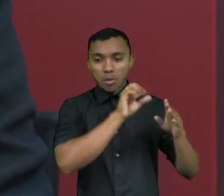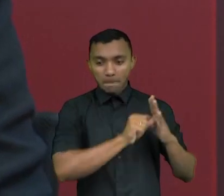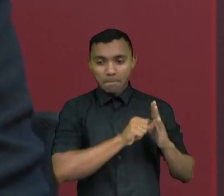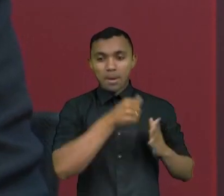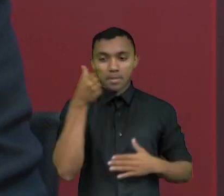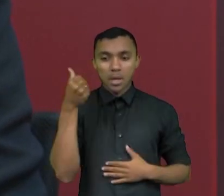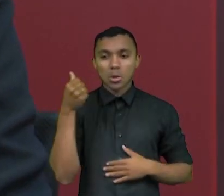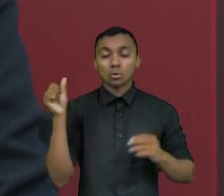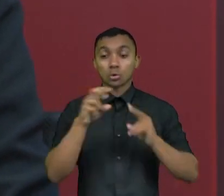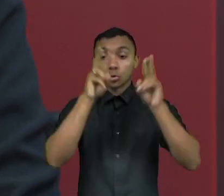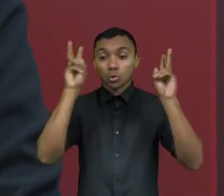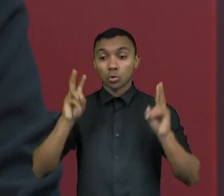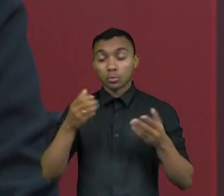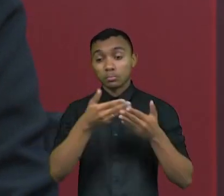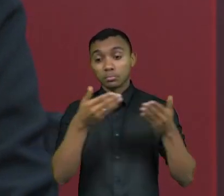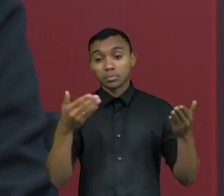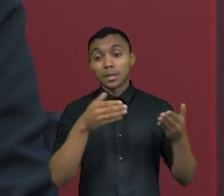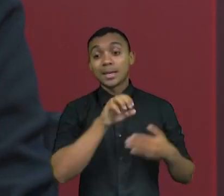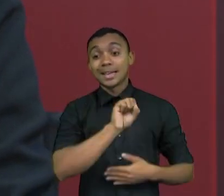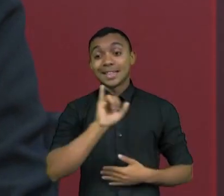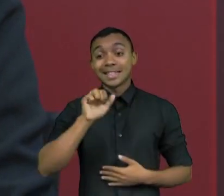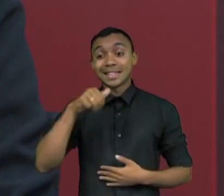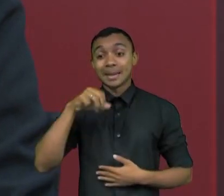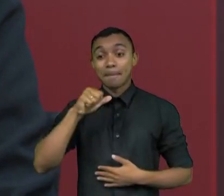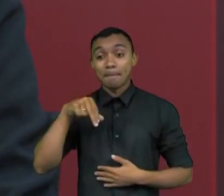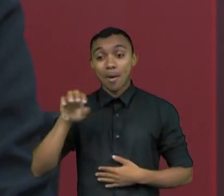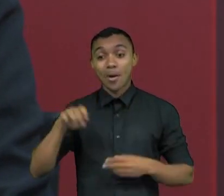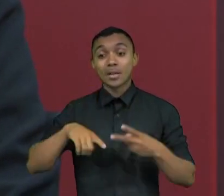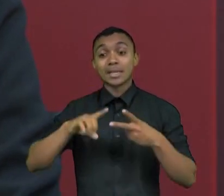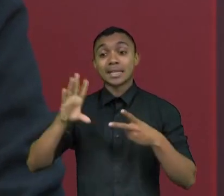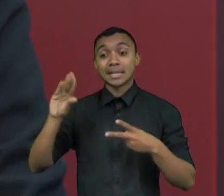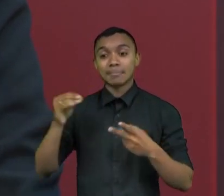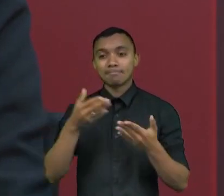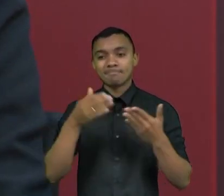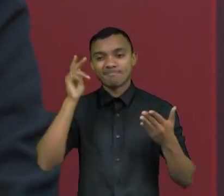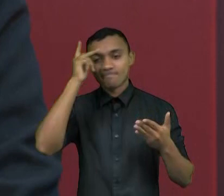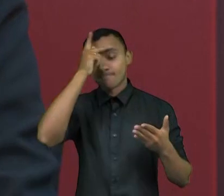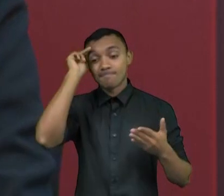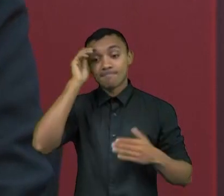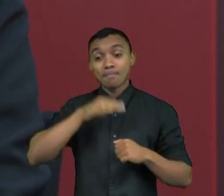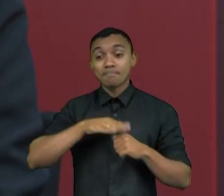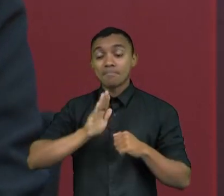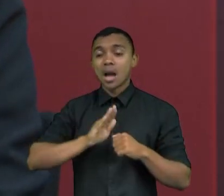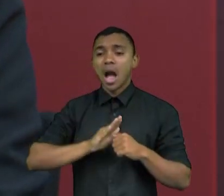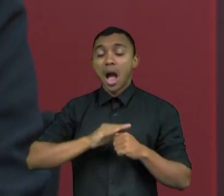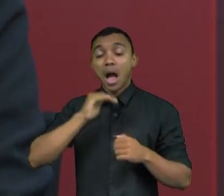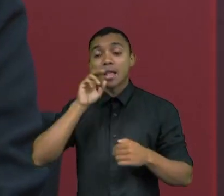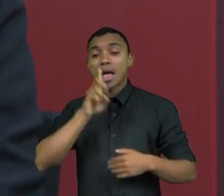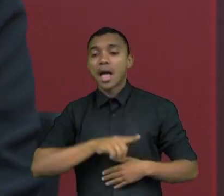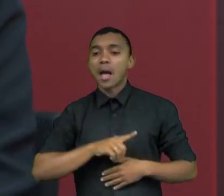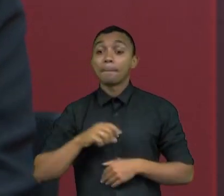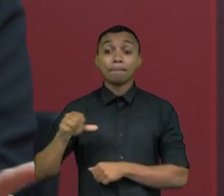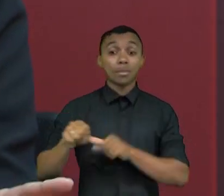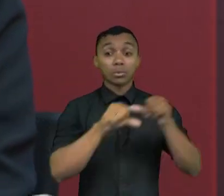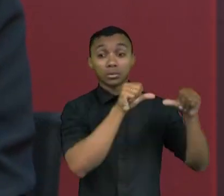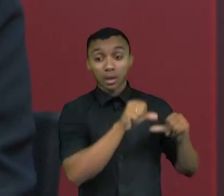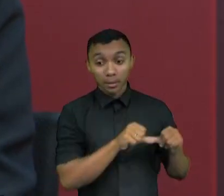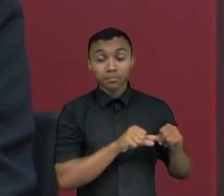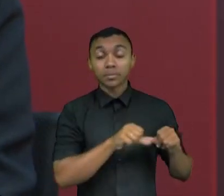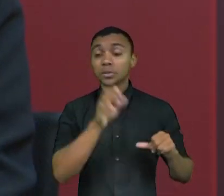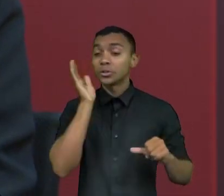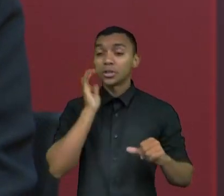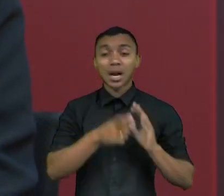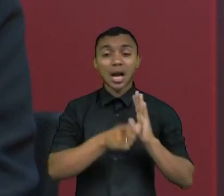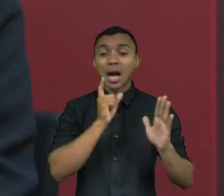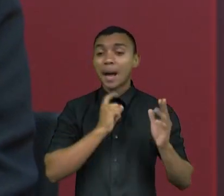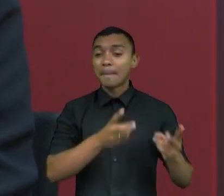aos eleitores, tanto da Simone Tebet quanto do Ciro Gomes, que eram eleitores mais propensos à mudança. Isso já estava indicado